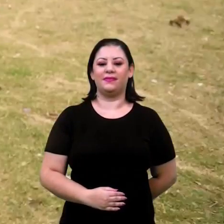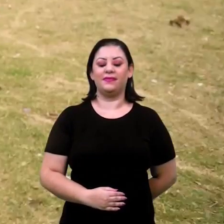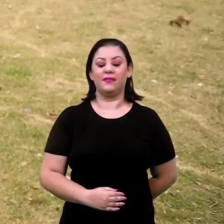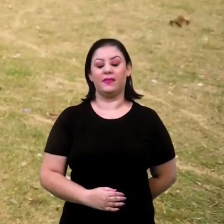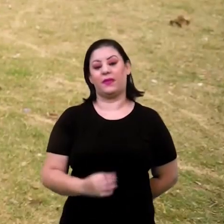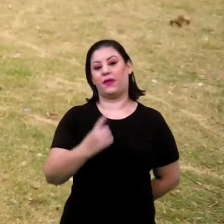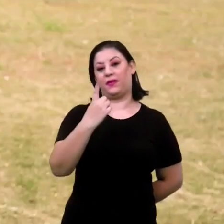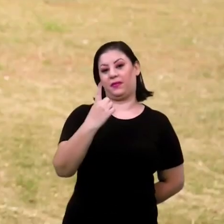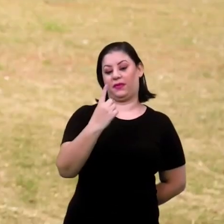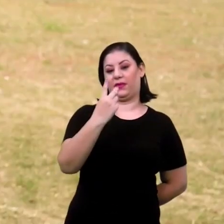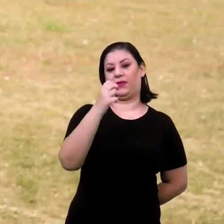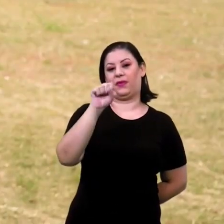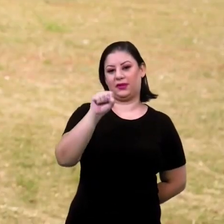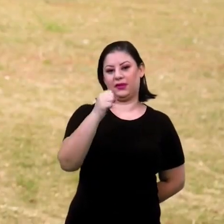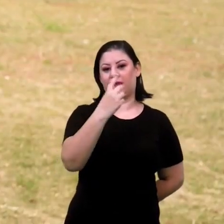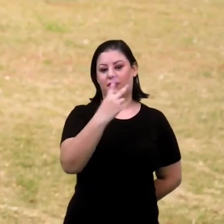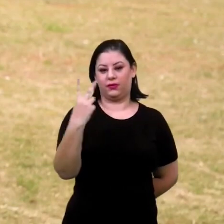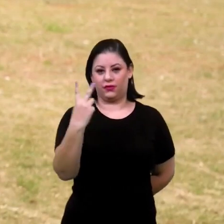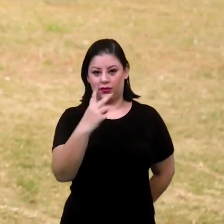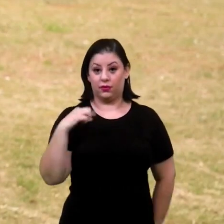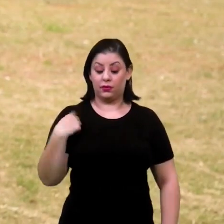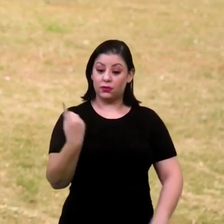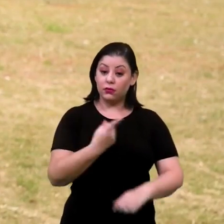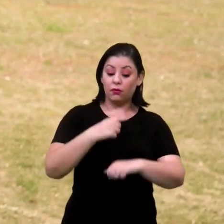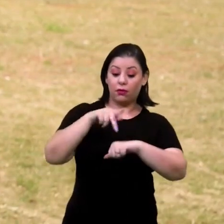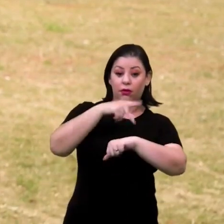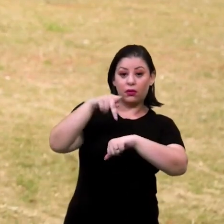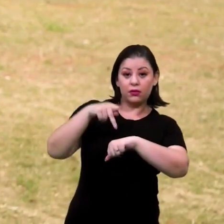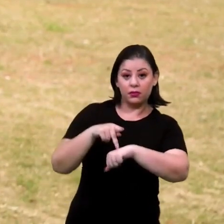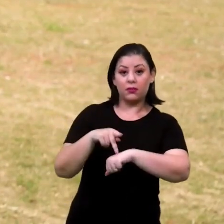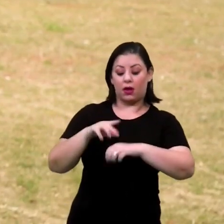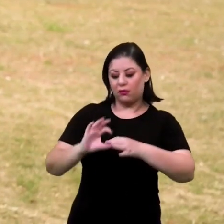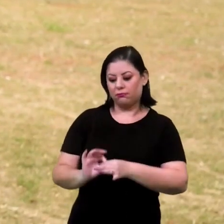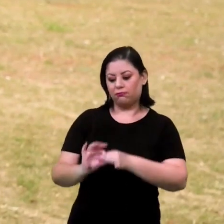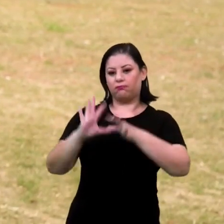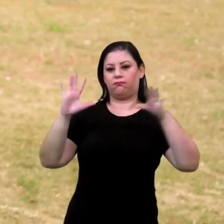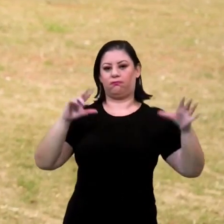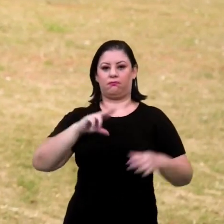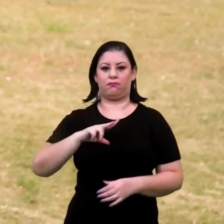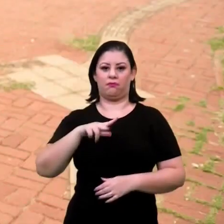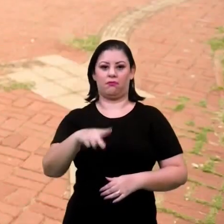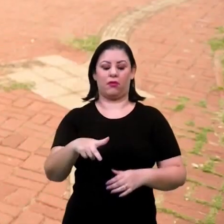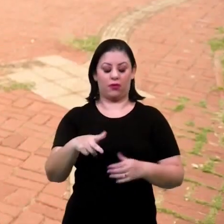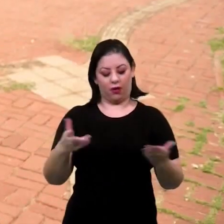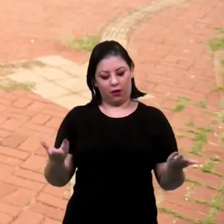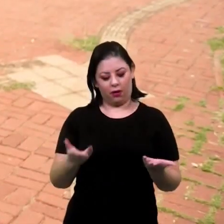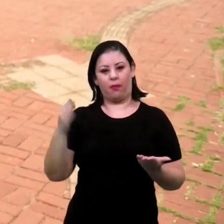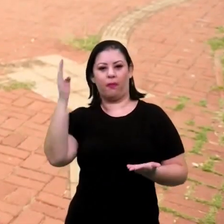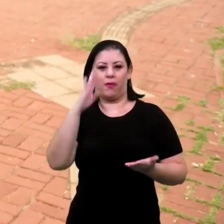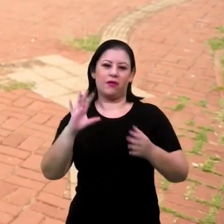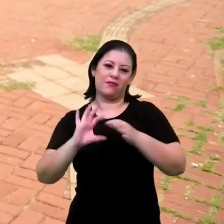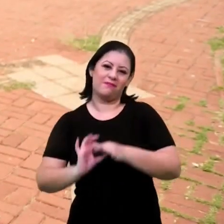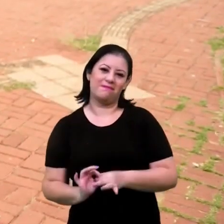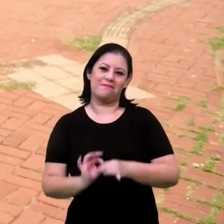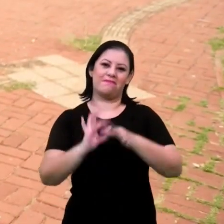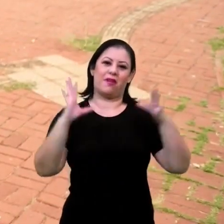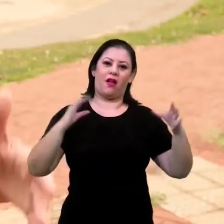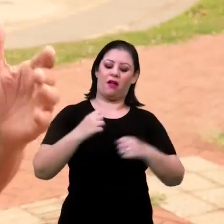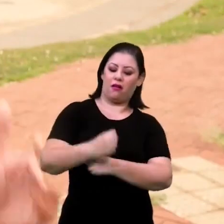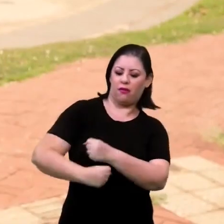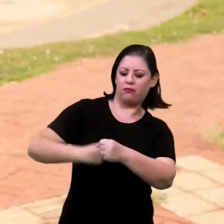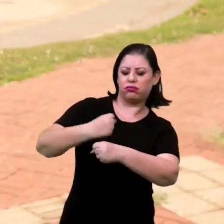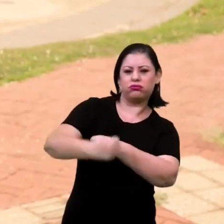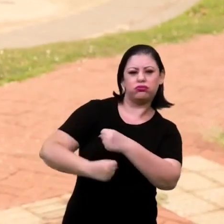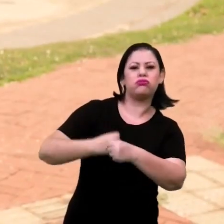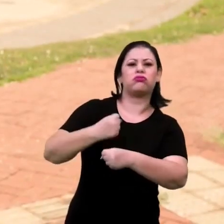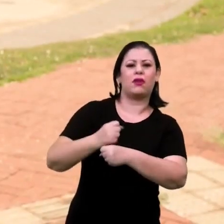Em 1822, nosso país se libertou das rédeas portuguesas e passa a ser uma pátria livre. A cada ano que passa, comemoramos essa data